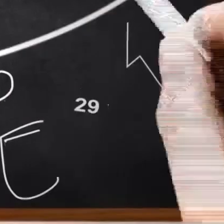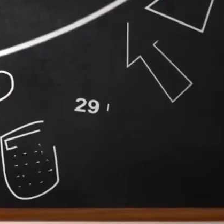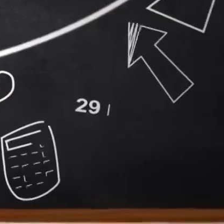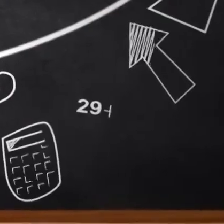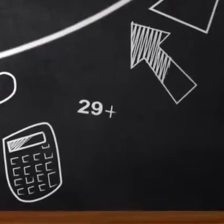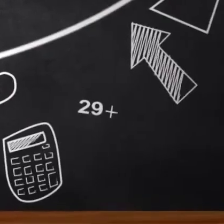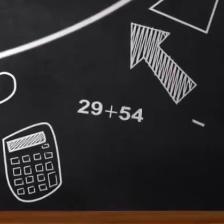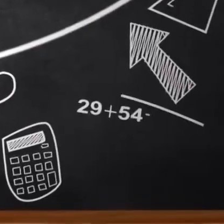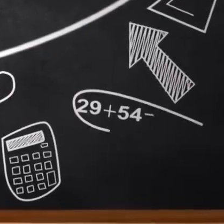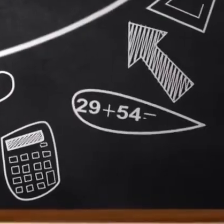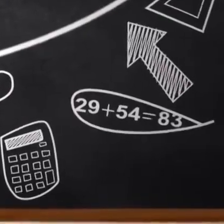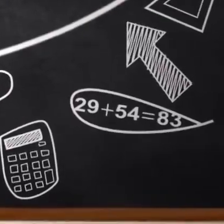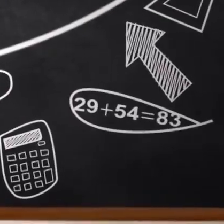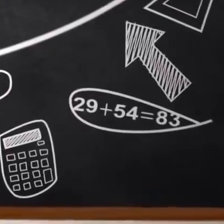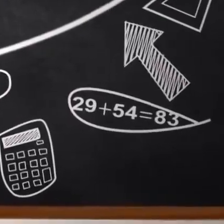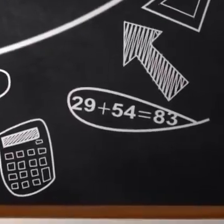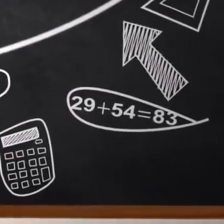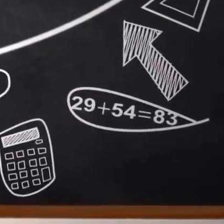Adeus!